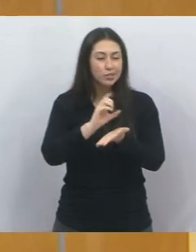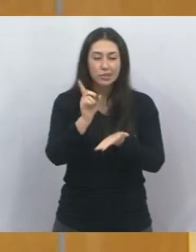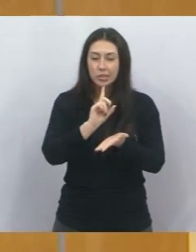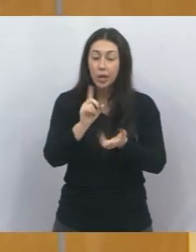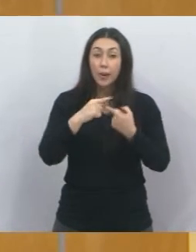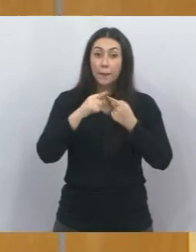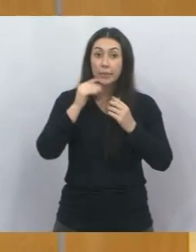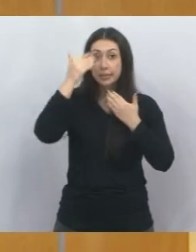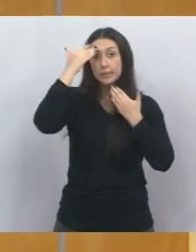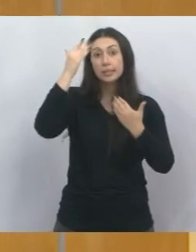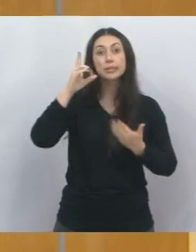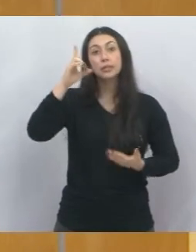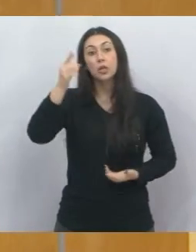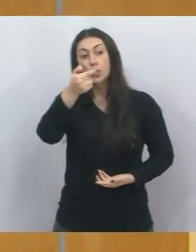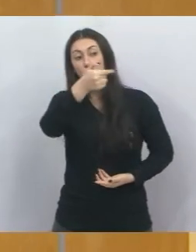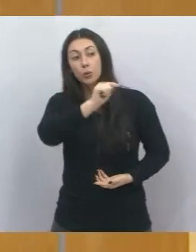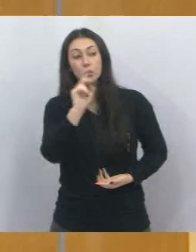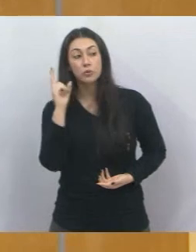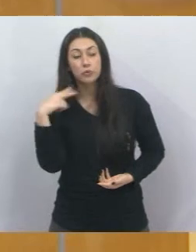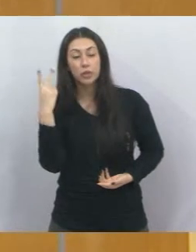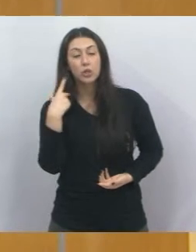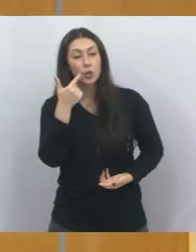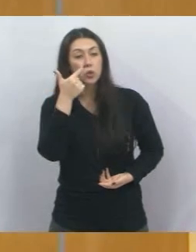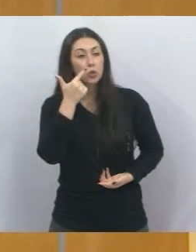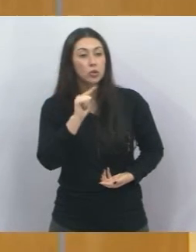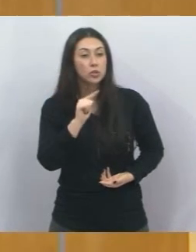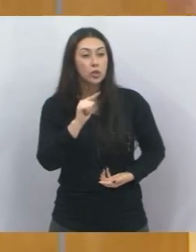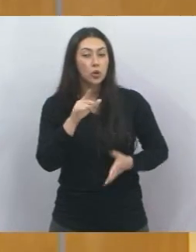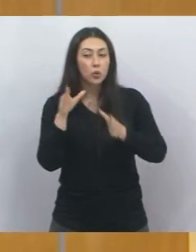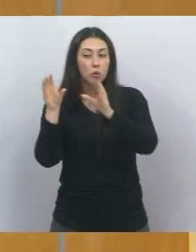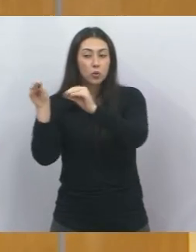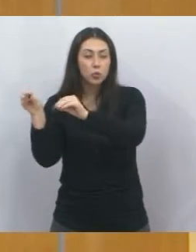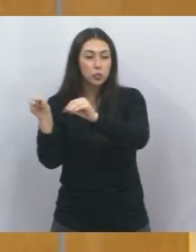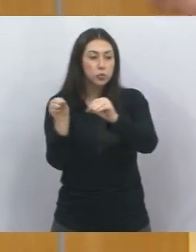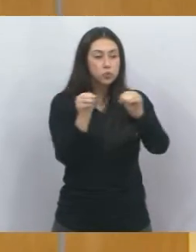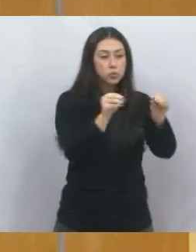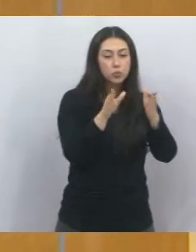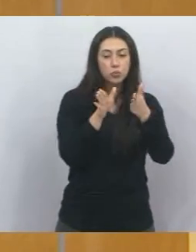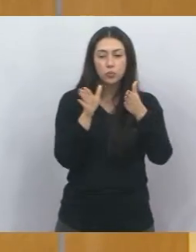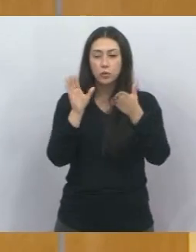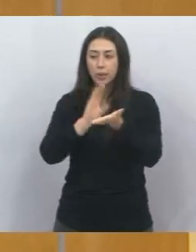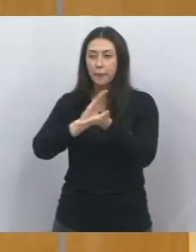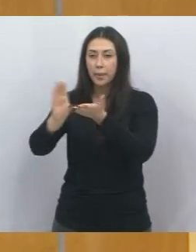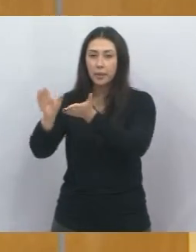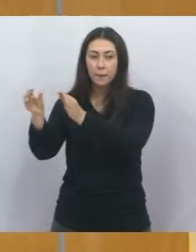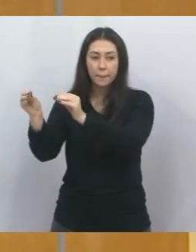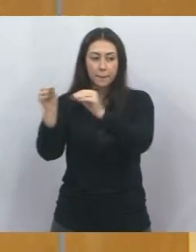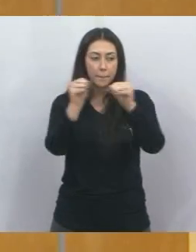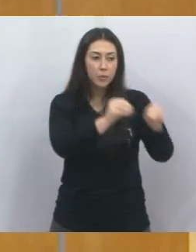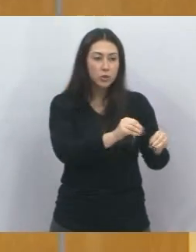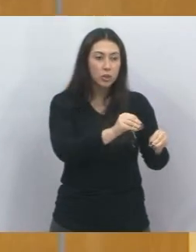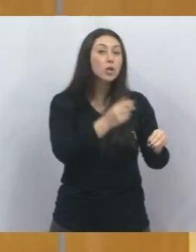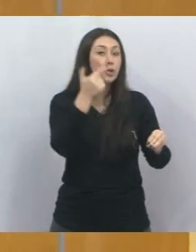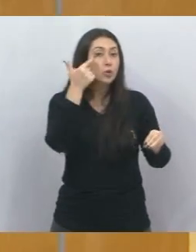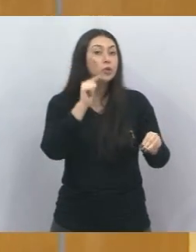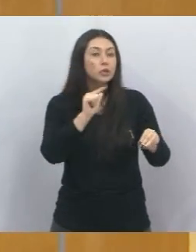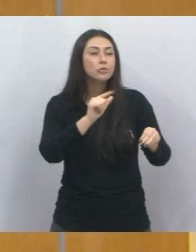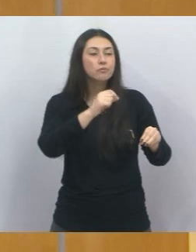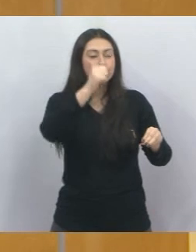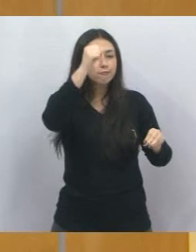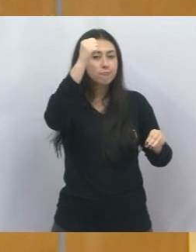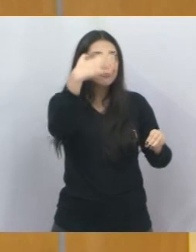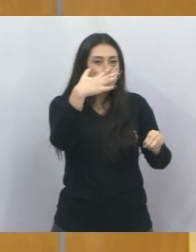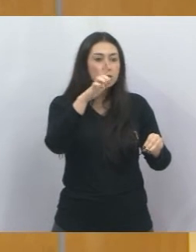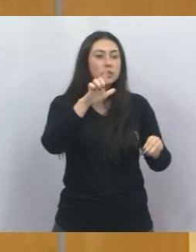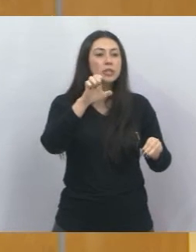a Deus, o outro vereador conseguiu desviar, ou sei lá, manobrar emendas dele lá, e jogou para terminar de colocar